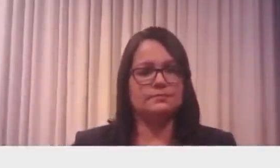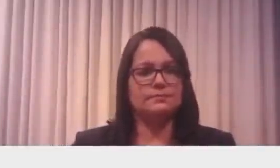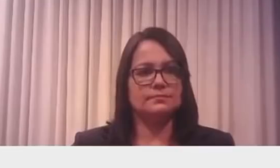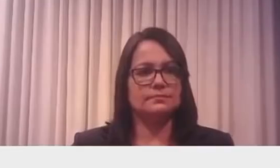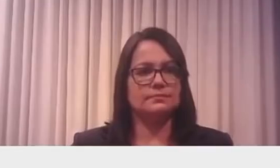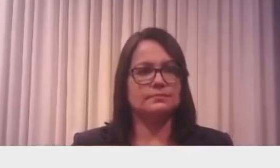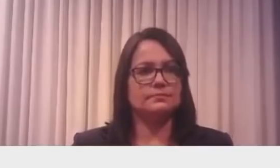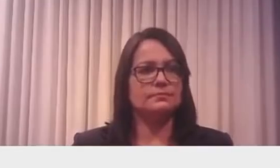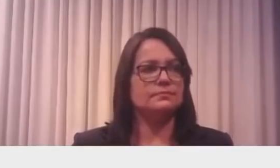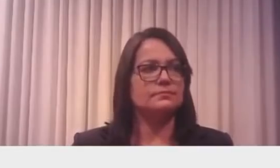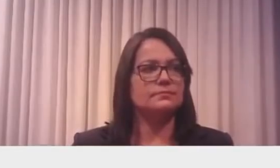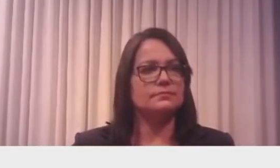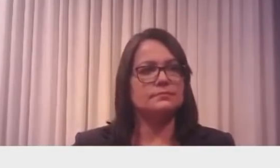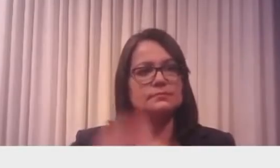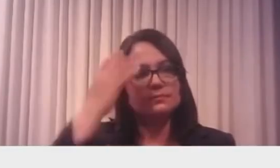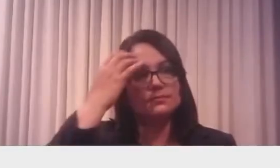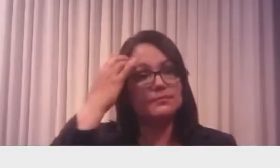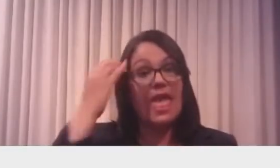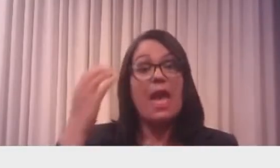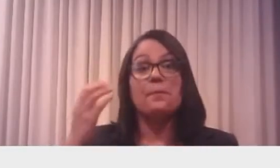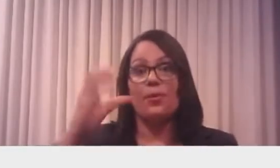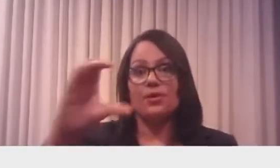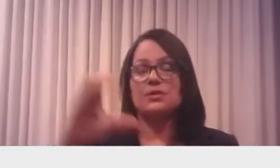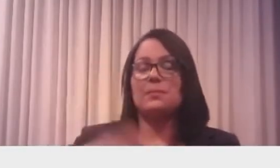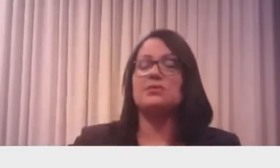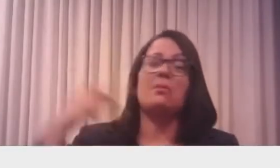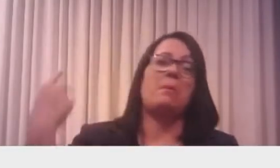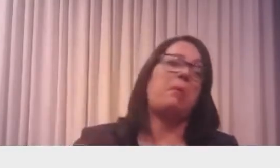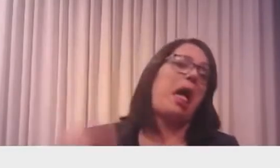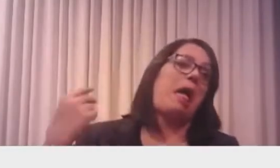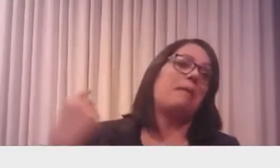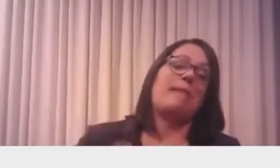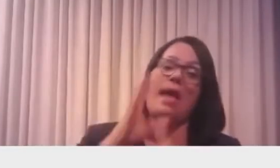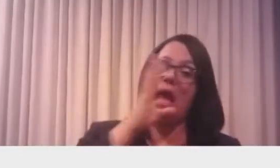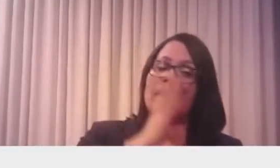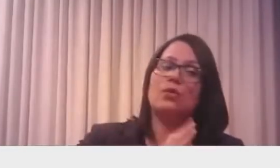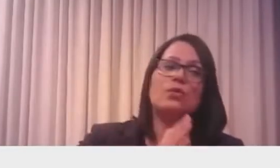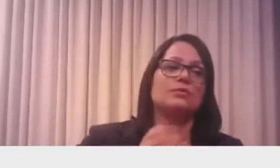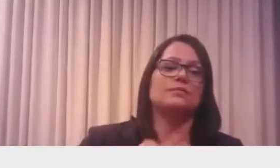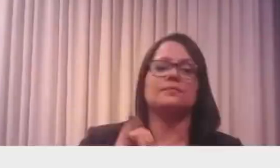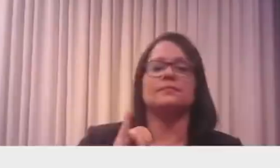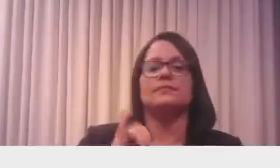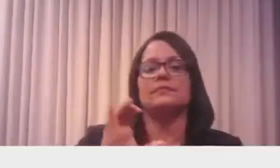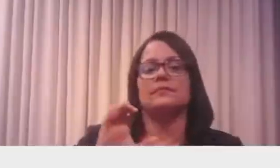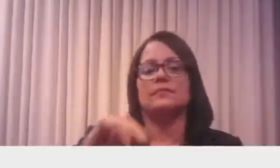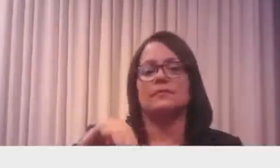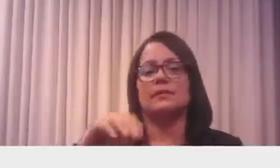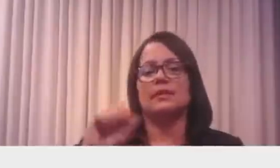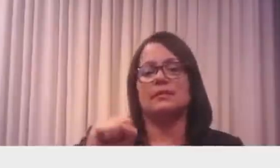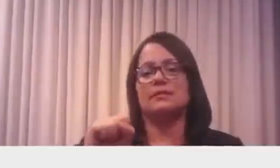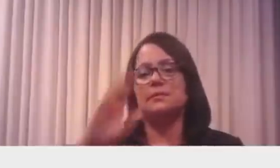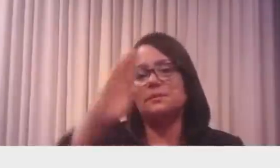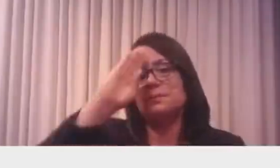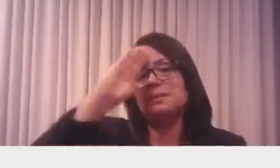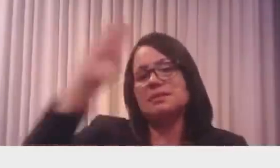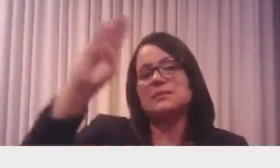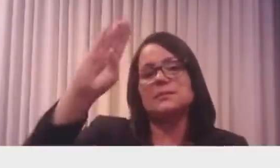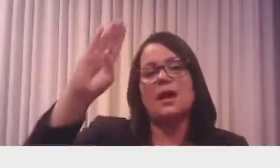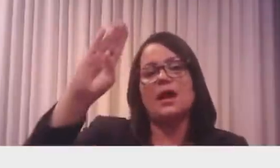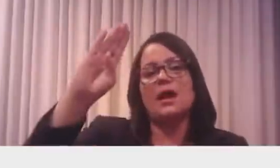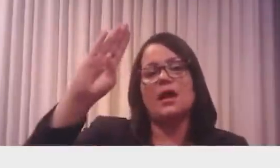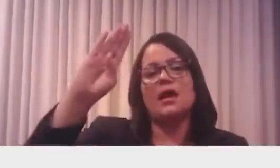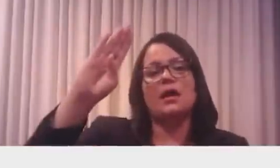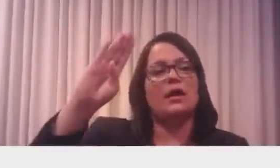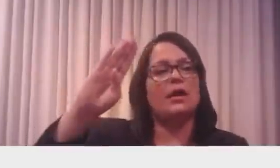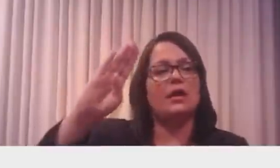Tem até um, botei na minha página aqui, apanhei pra caramba, bateria em mim, até não querer mais. ICMS é o principal vilão do aumento dos combustíveis, aponta crédito